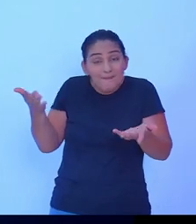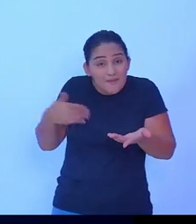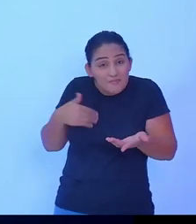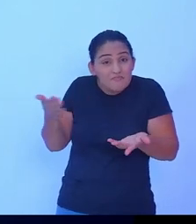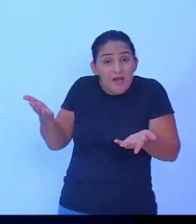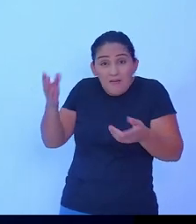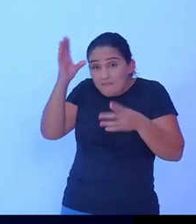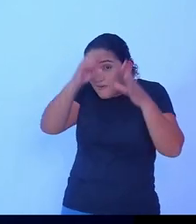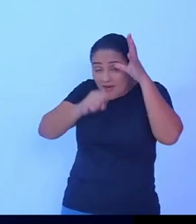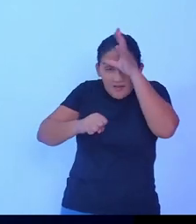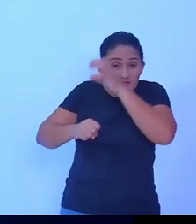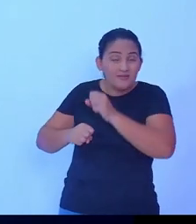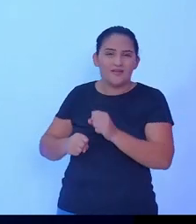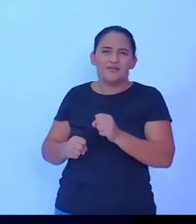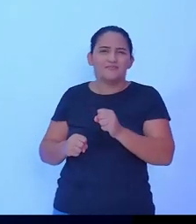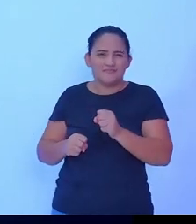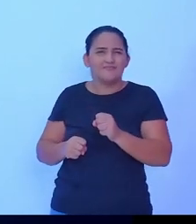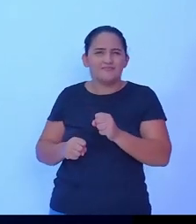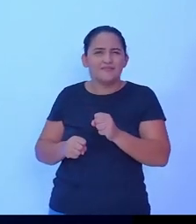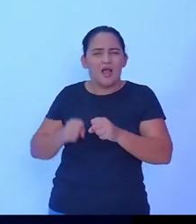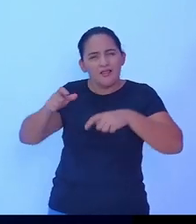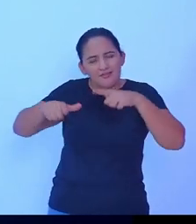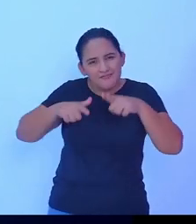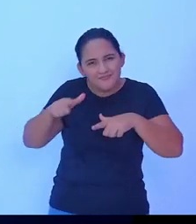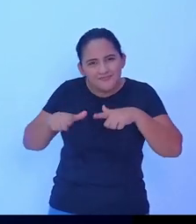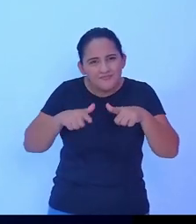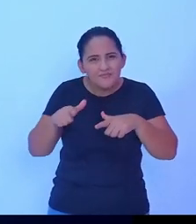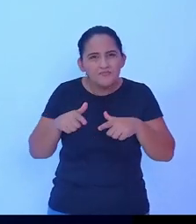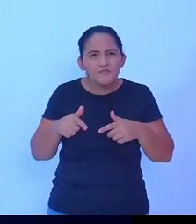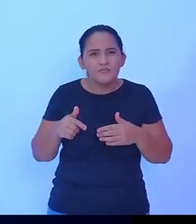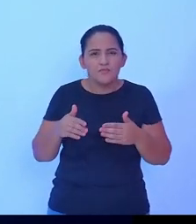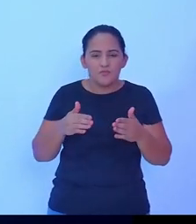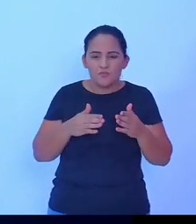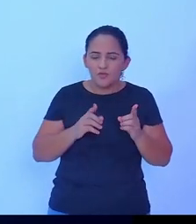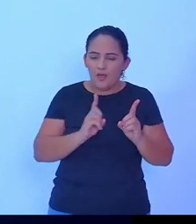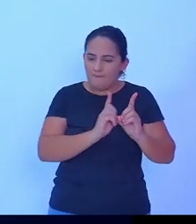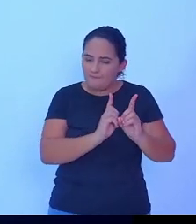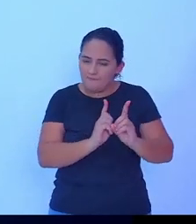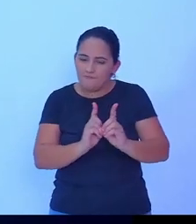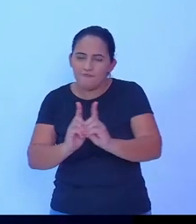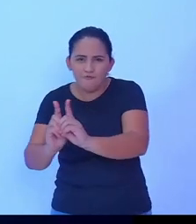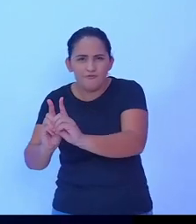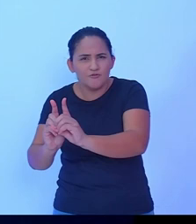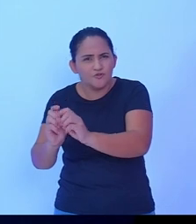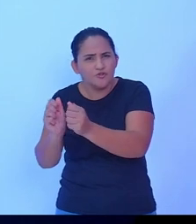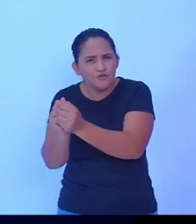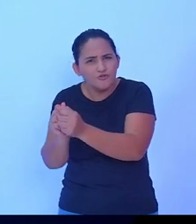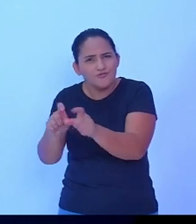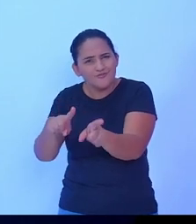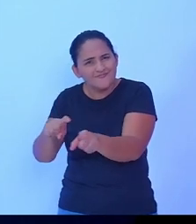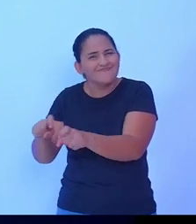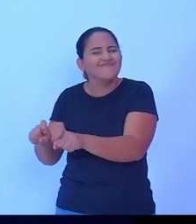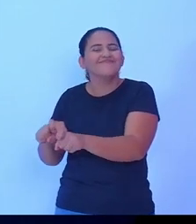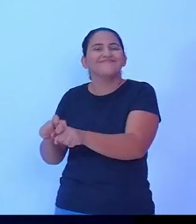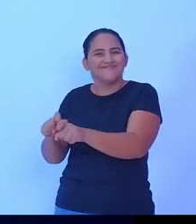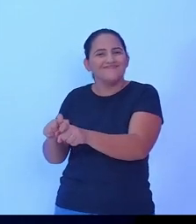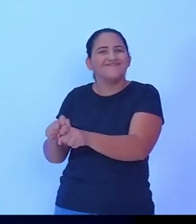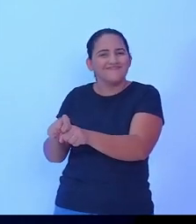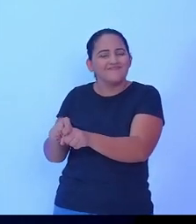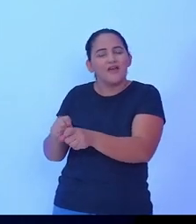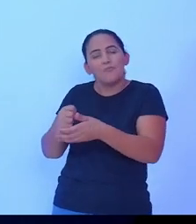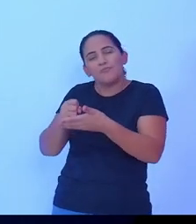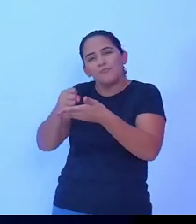com 73 anos, porque nós temos um acompanhamento de técnicos, então assim, gente vê uma grande